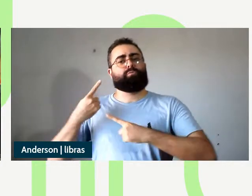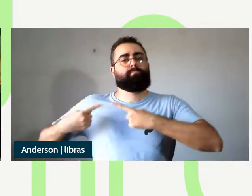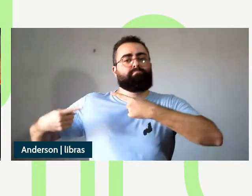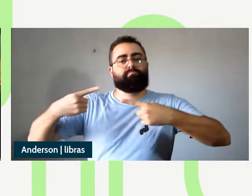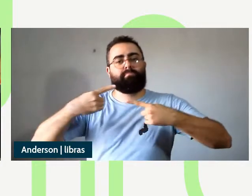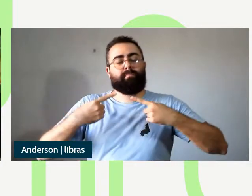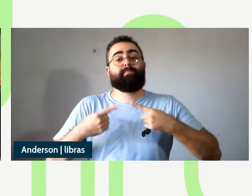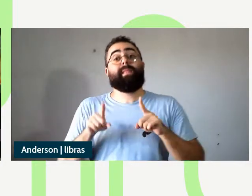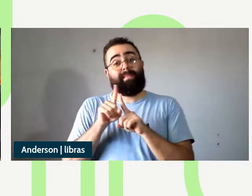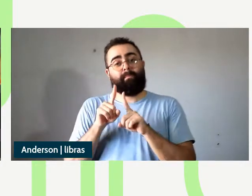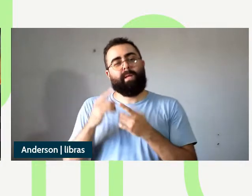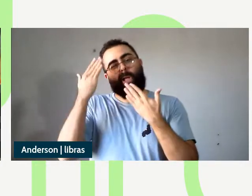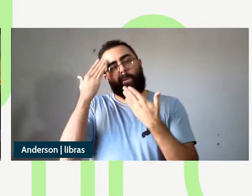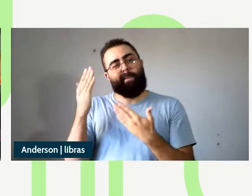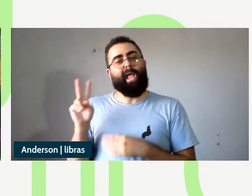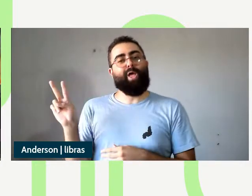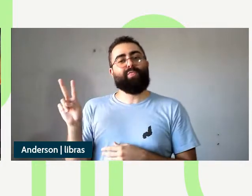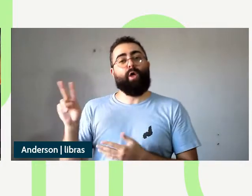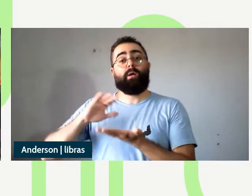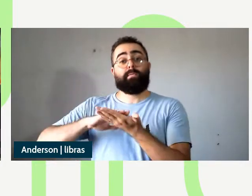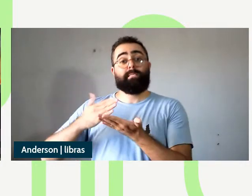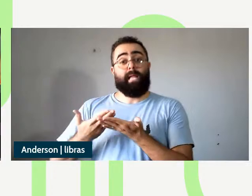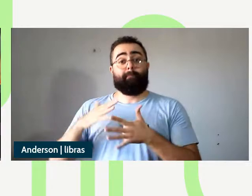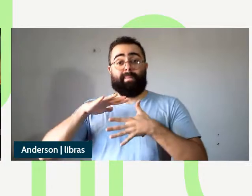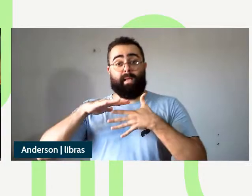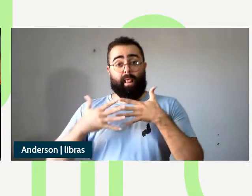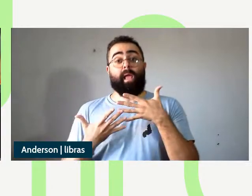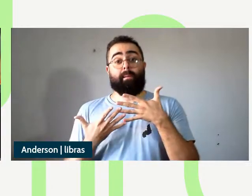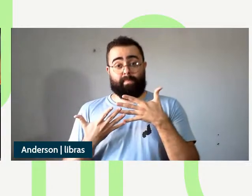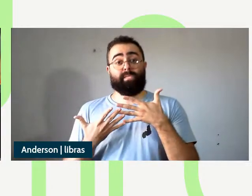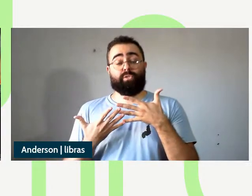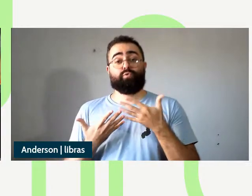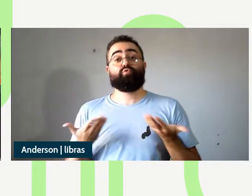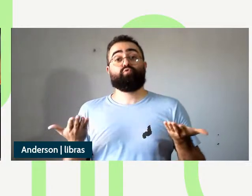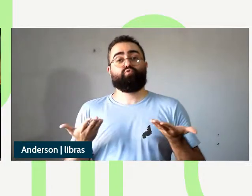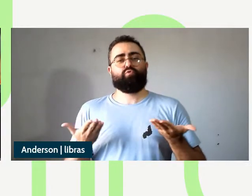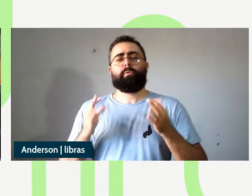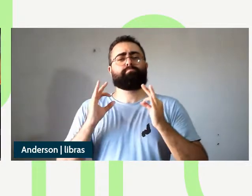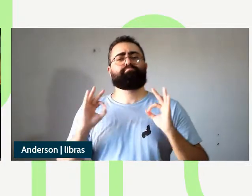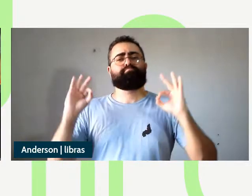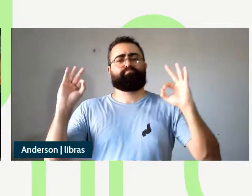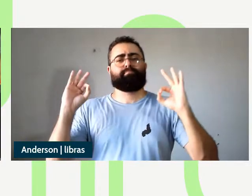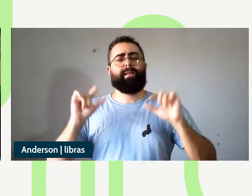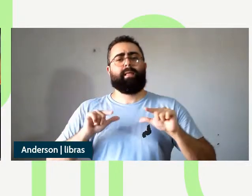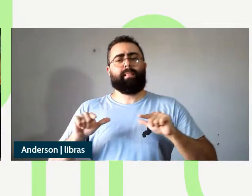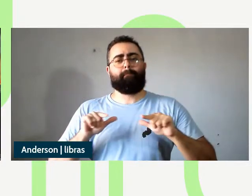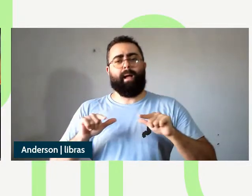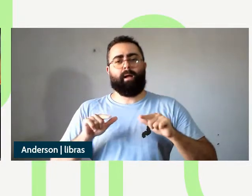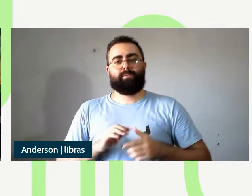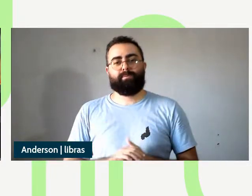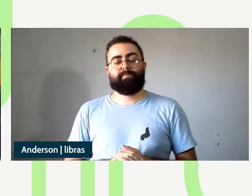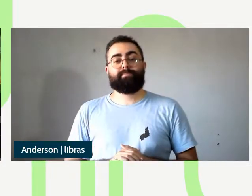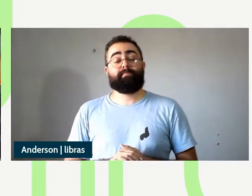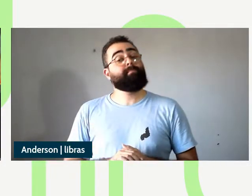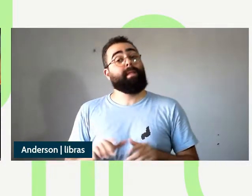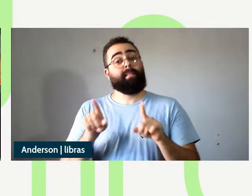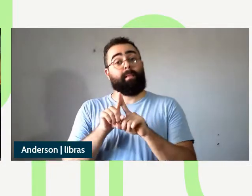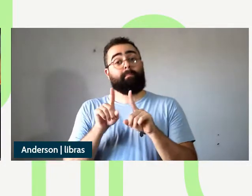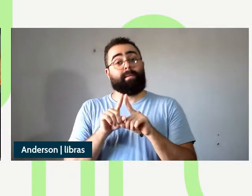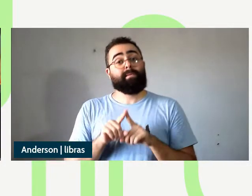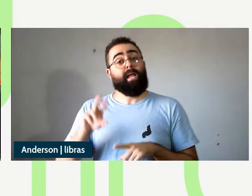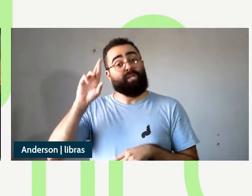agradeço também os intérpretes de Libras pelo excelente trabalho e a direção da